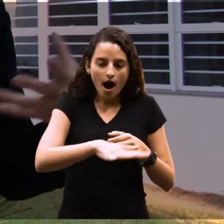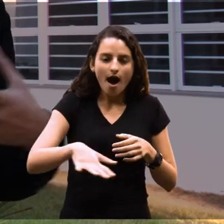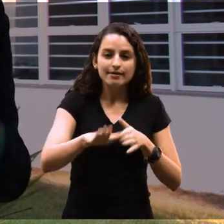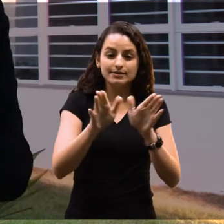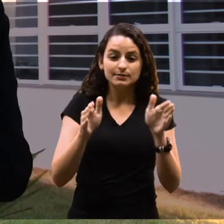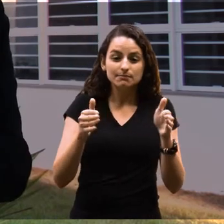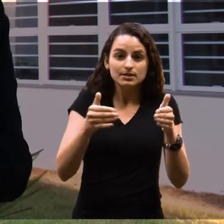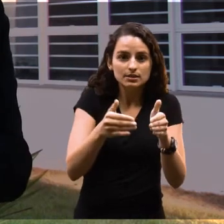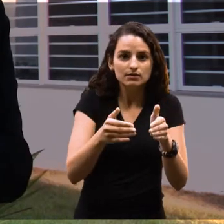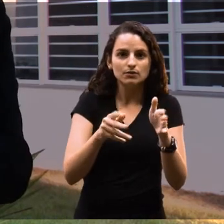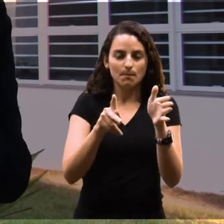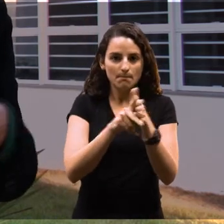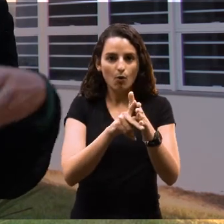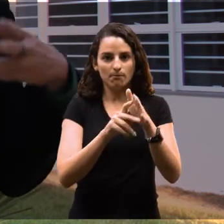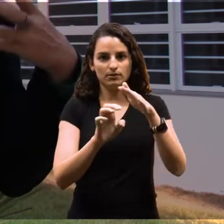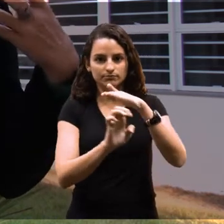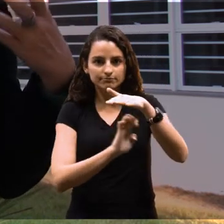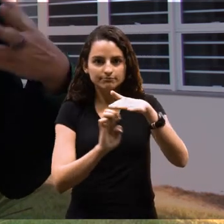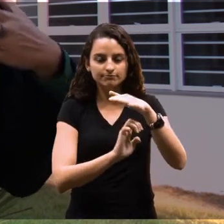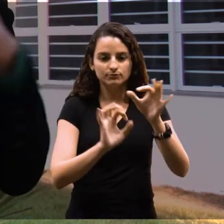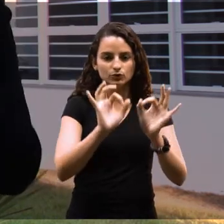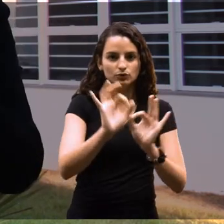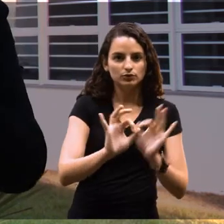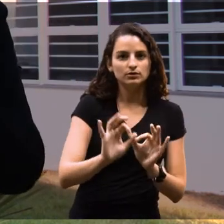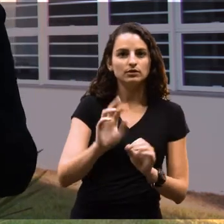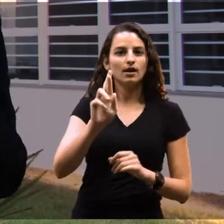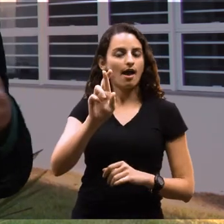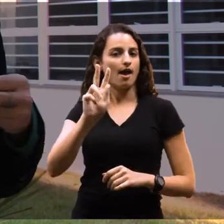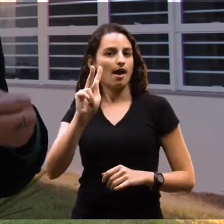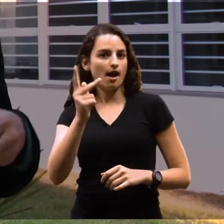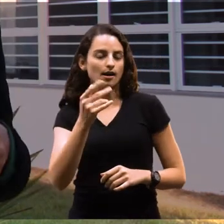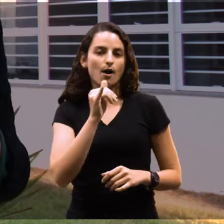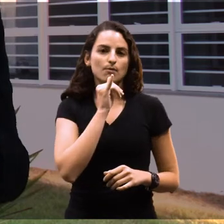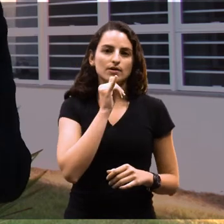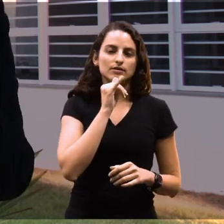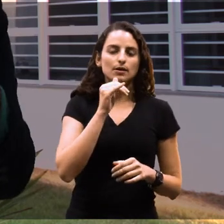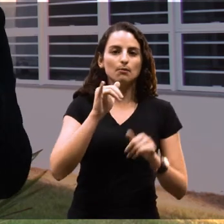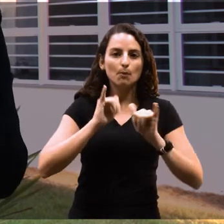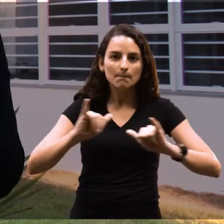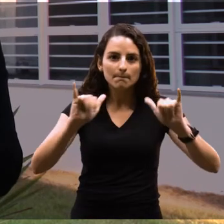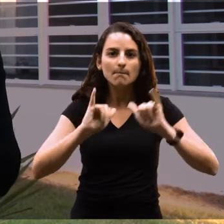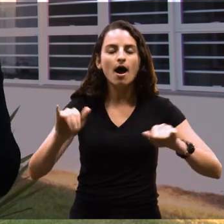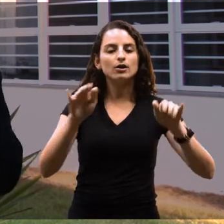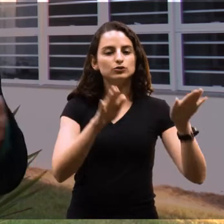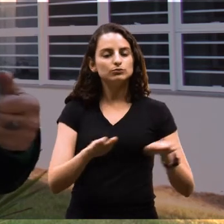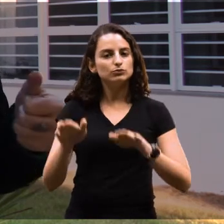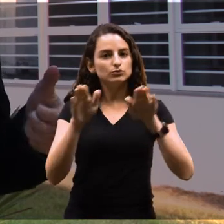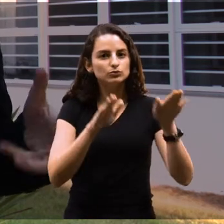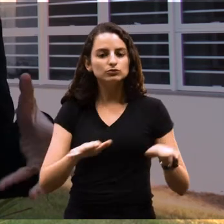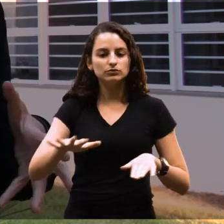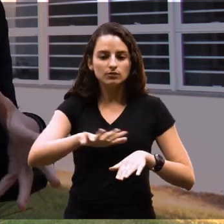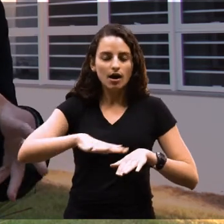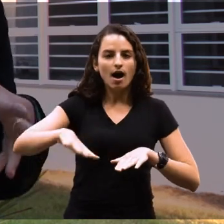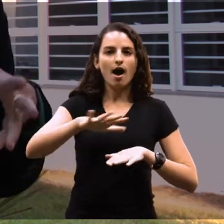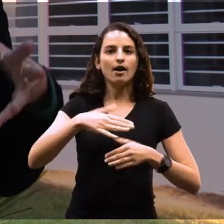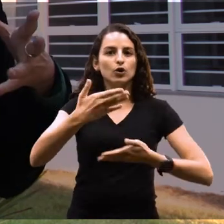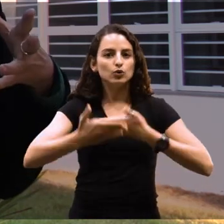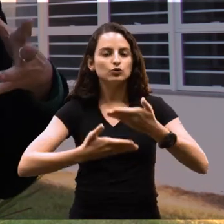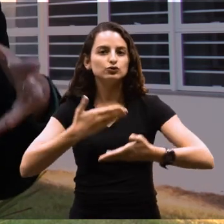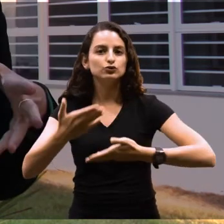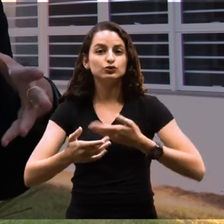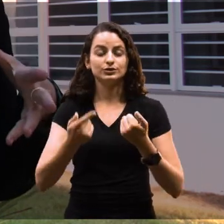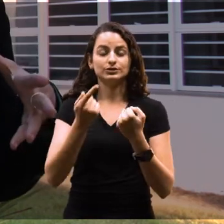específicas da organização, a área de recursos humanos, na área de marketing, na área de produção, na área de logística.